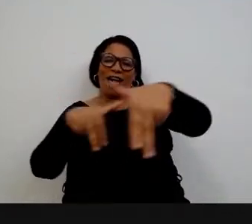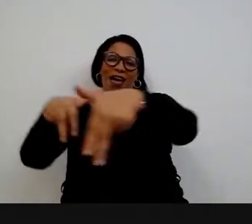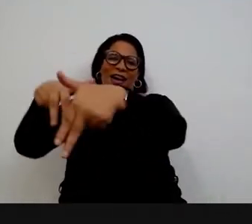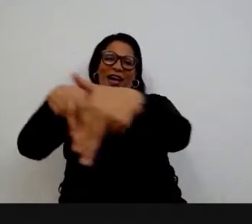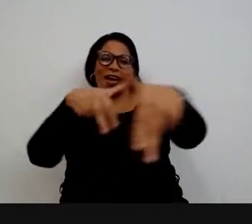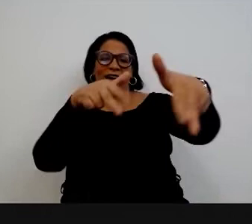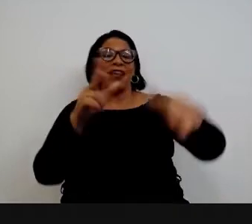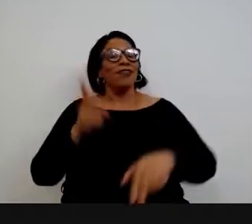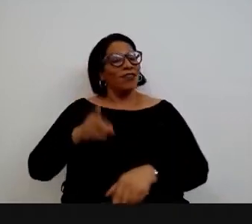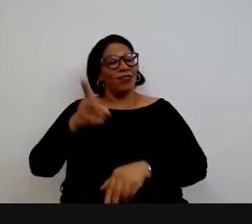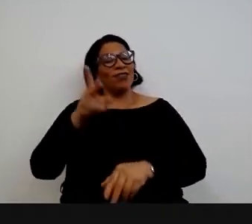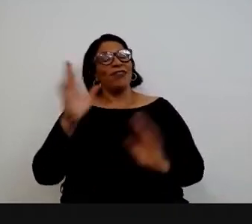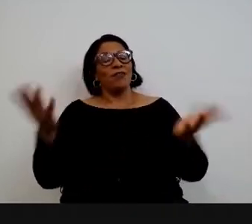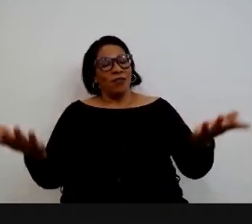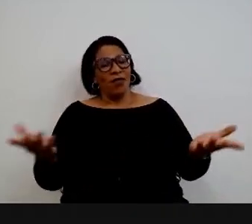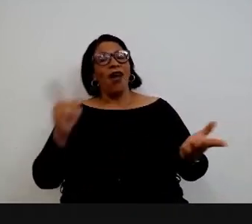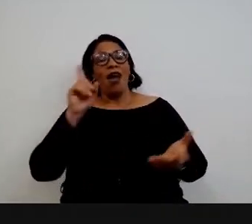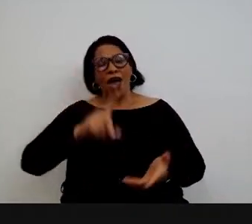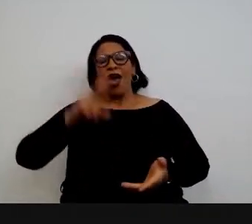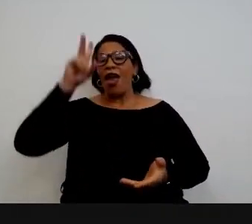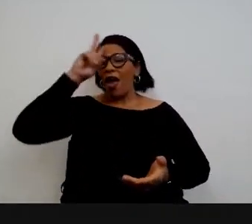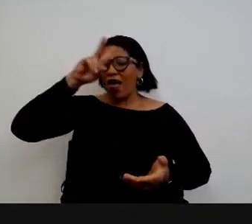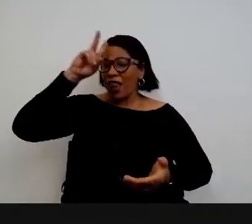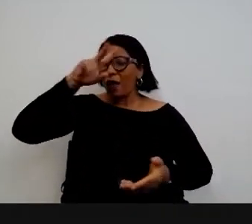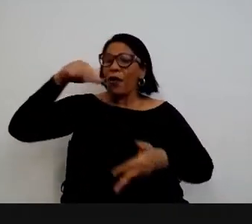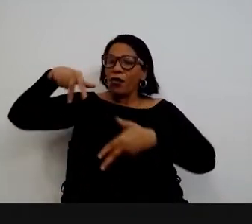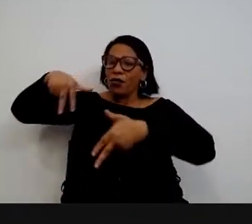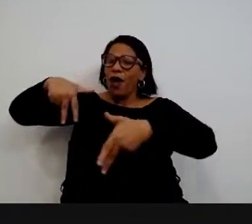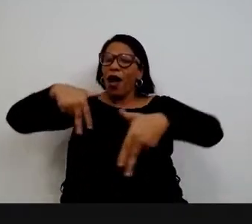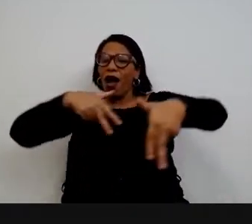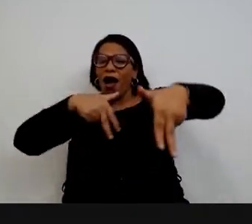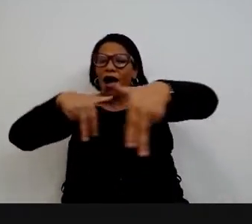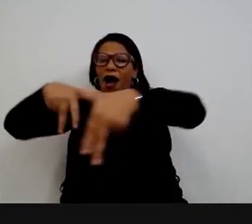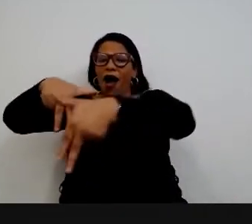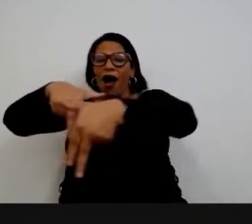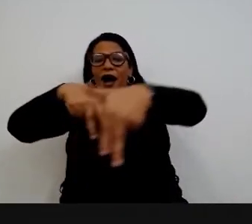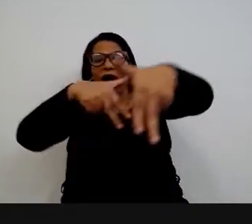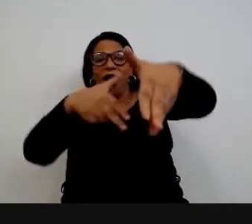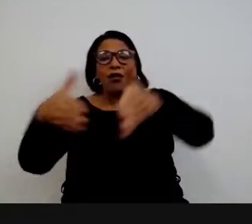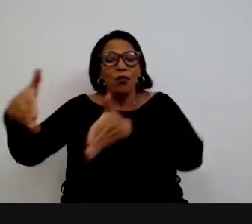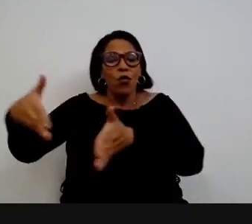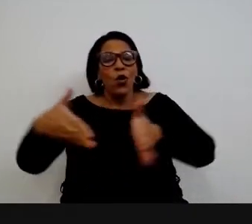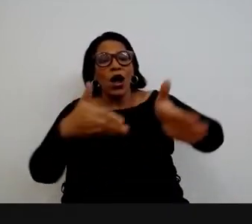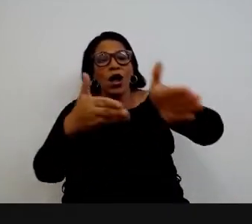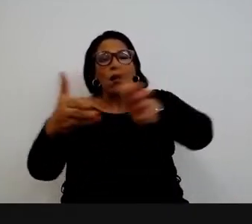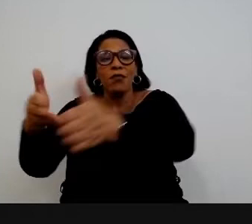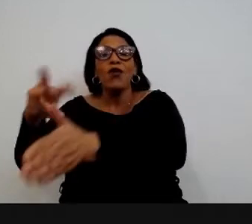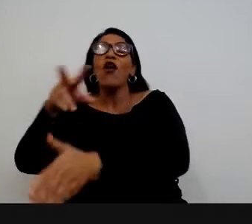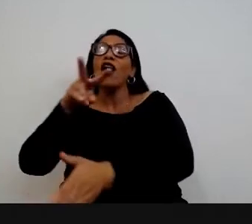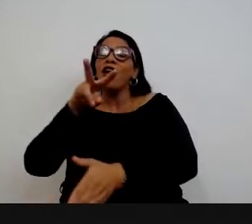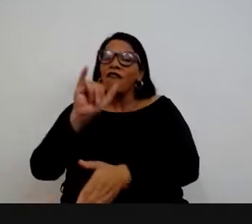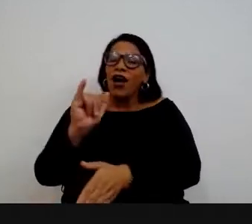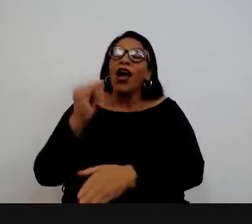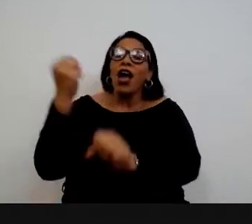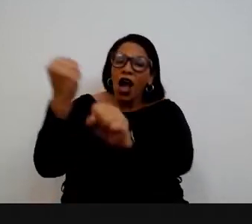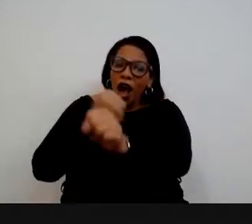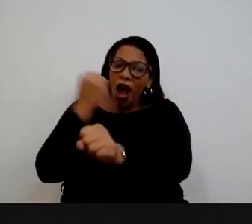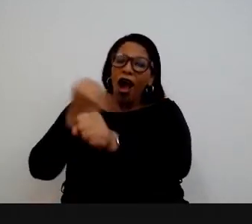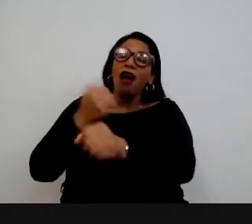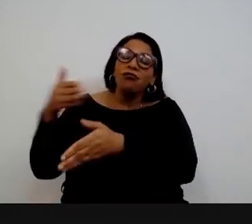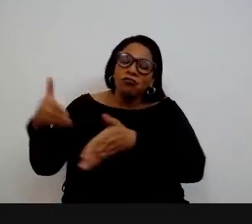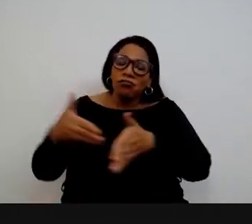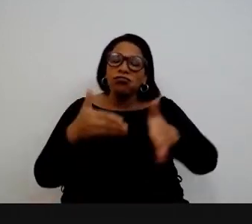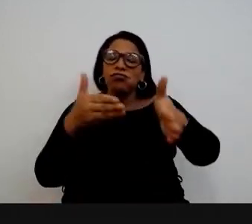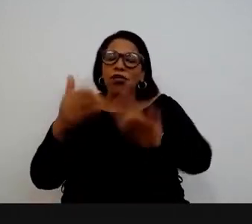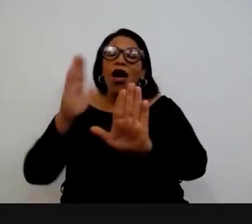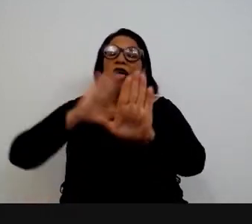Então, meus amigos, minhas amigas, essa é a nossa caminhada, por um caminho que ainda não está construído, mas pelo